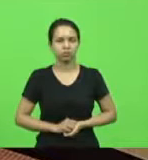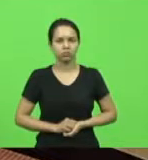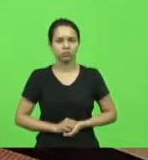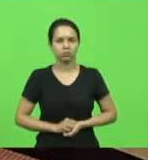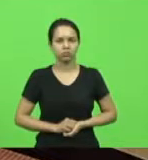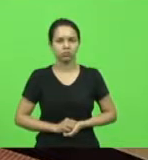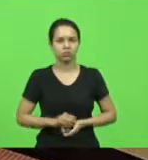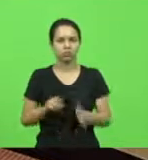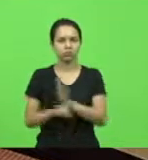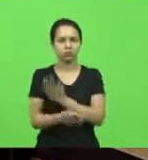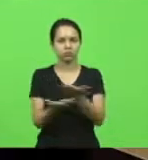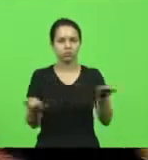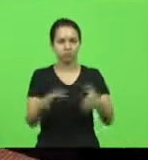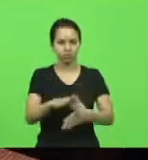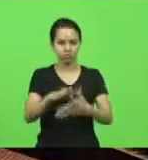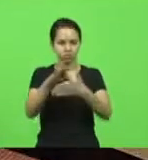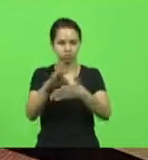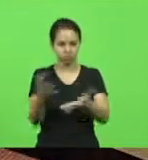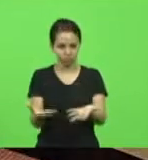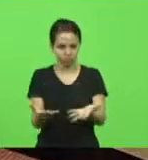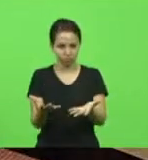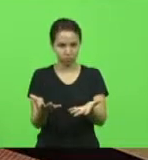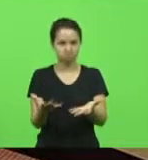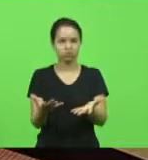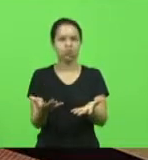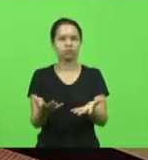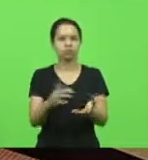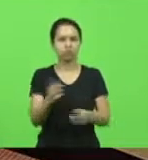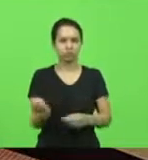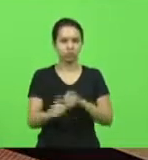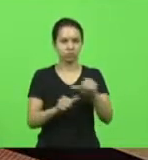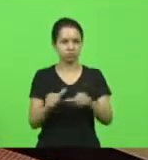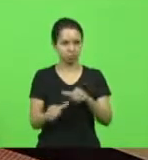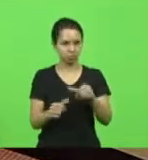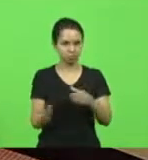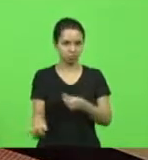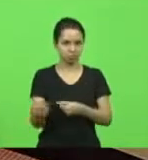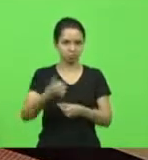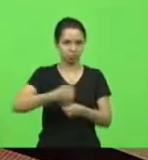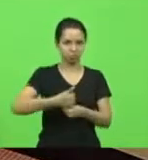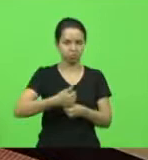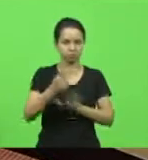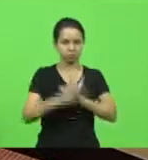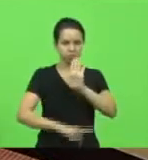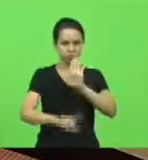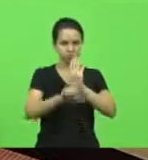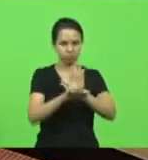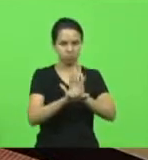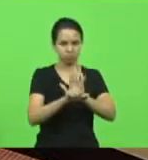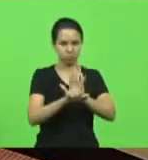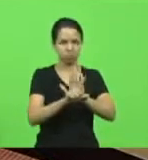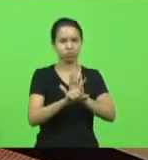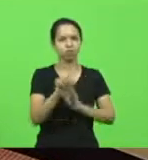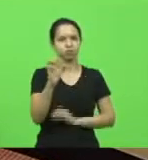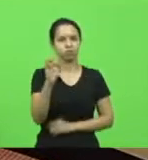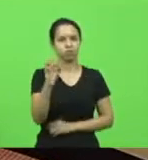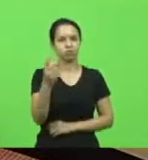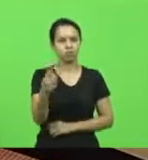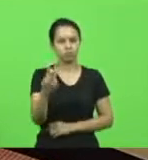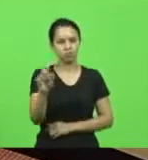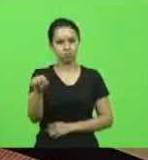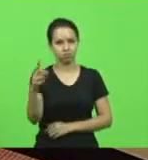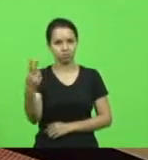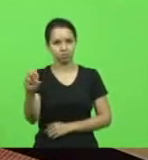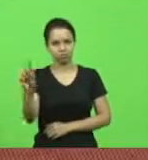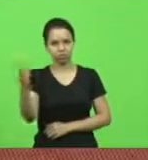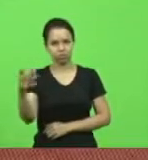Consulto, senhores líderes, se alguém tem alguma objeção de nós colocarmos em votação o projeto de resolução nº 5.6-2021, extra